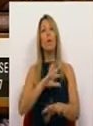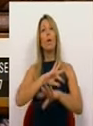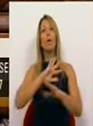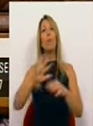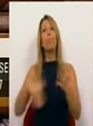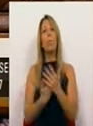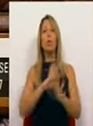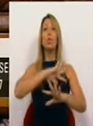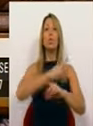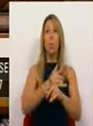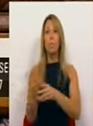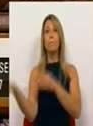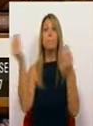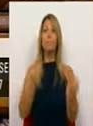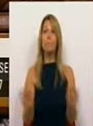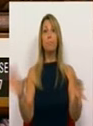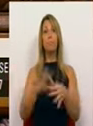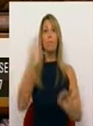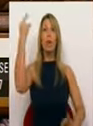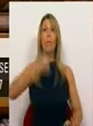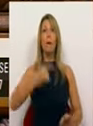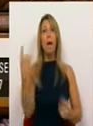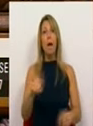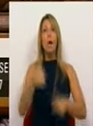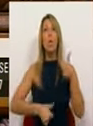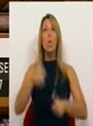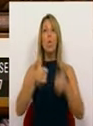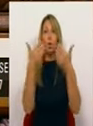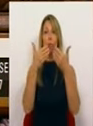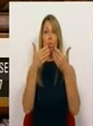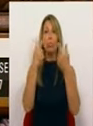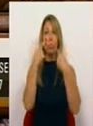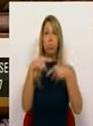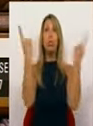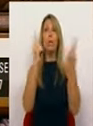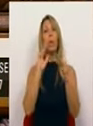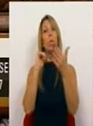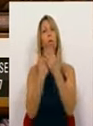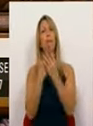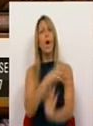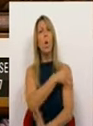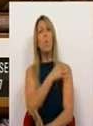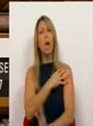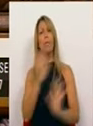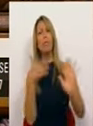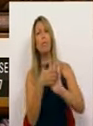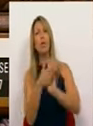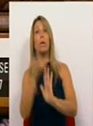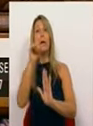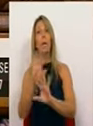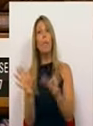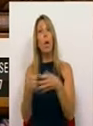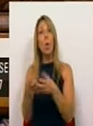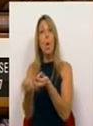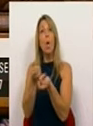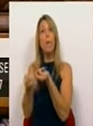respeita à obrigatoriedade da existência de concurso público para o preenchimento dos cargos de comando e coordenação operacional